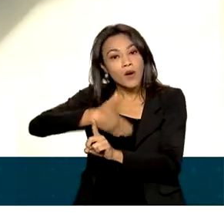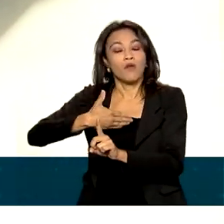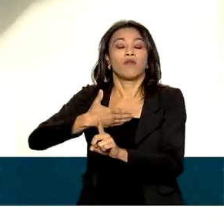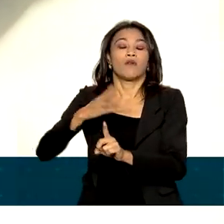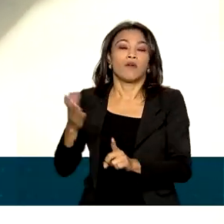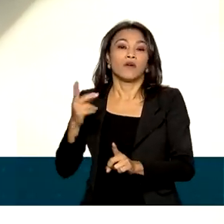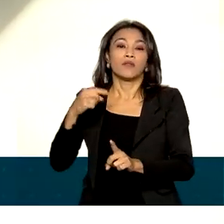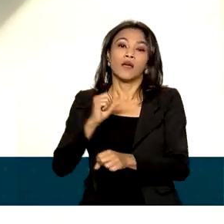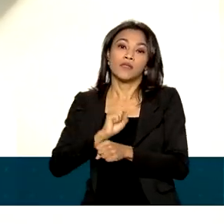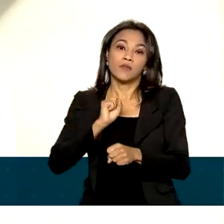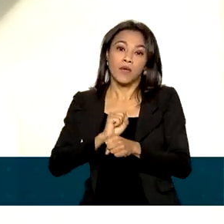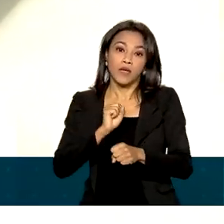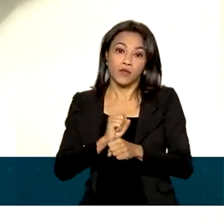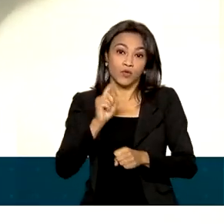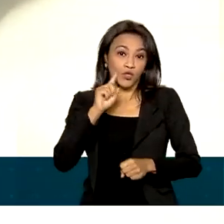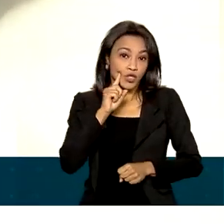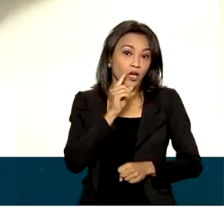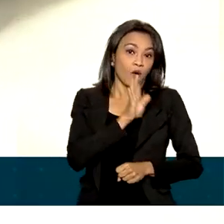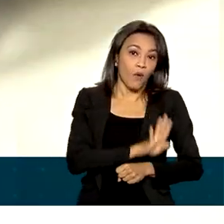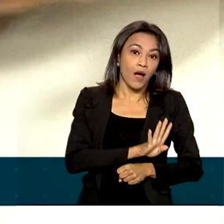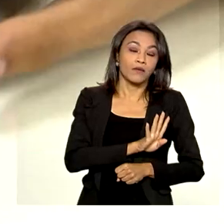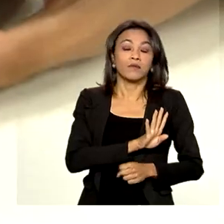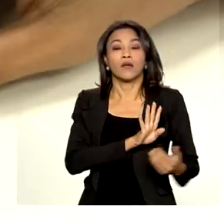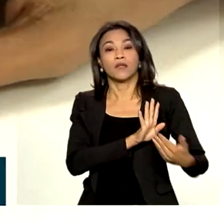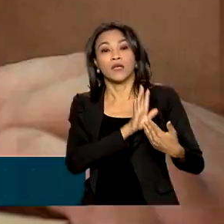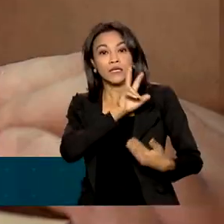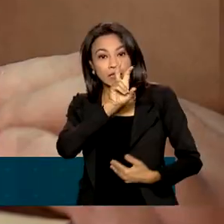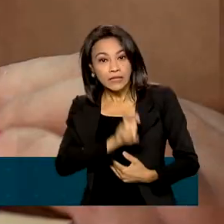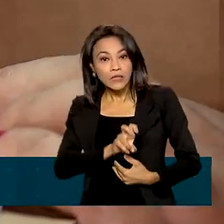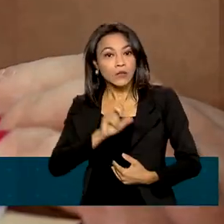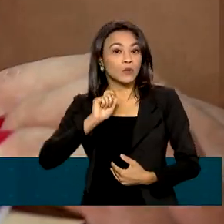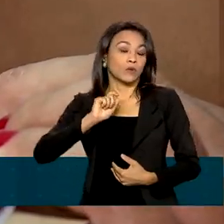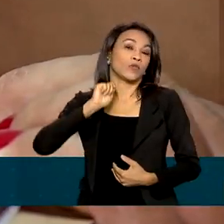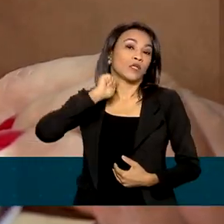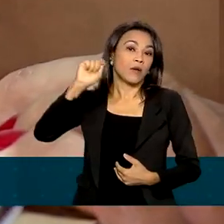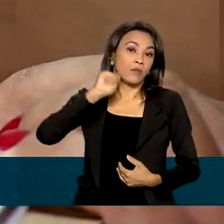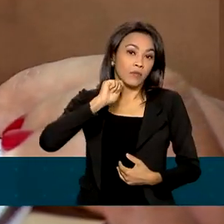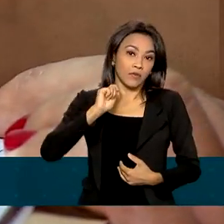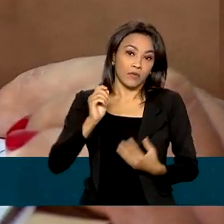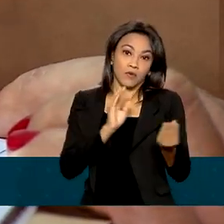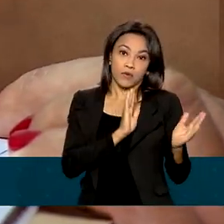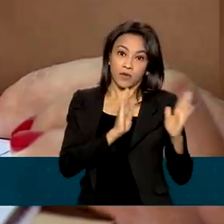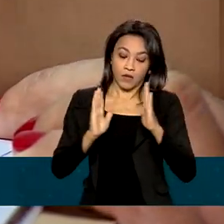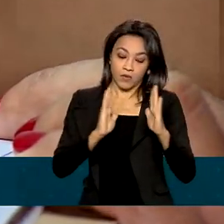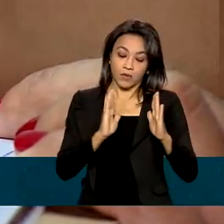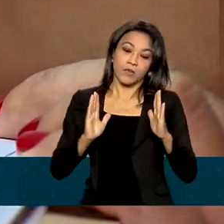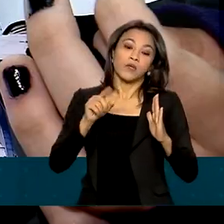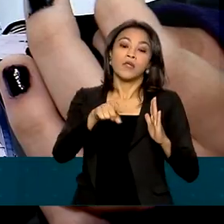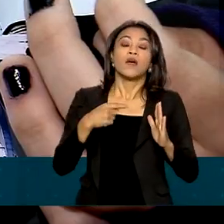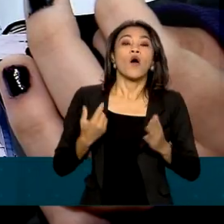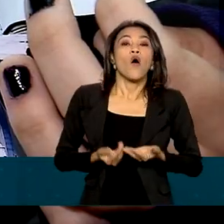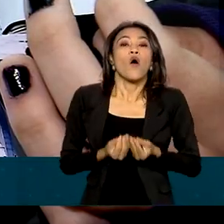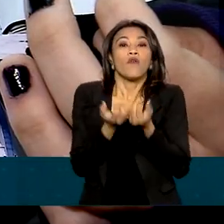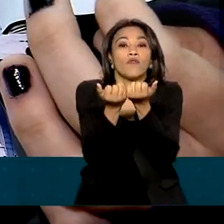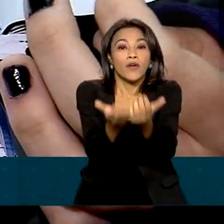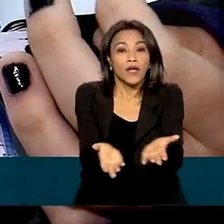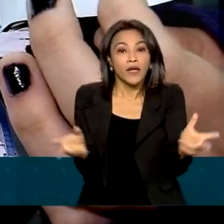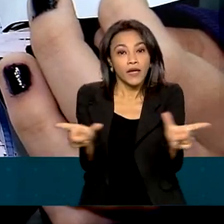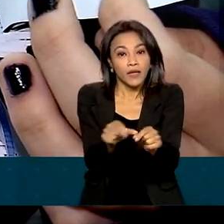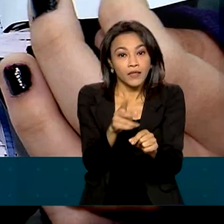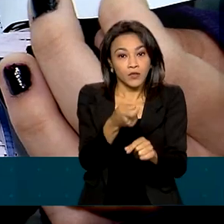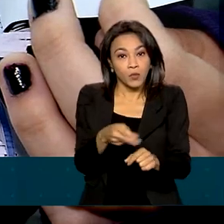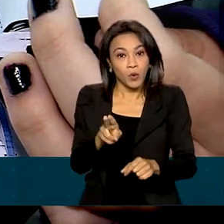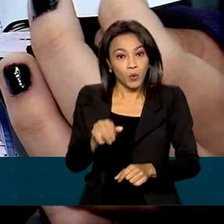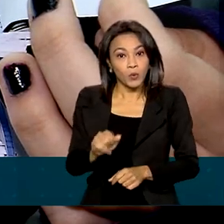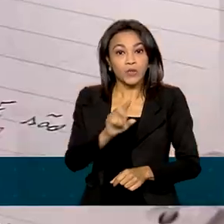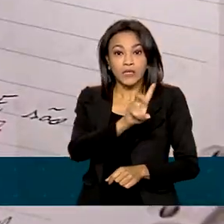para consulta nos dias 4 e 5 de abril, né? O ProUni, ele oferece vagas de bolsas de estudo integrais ou